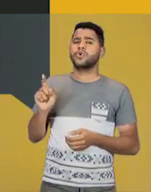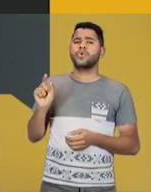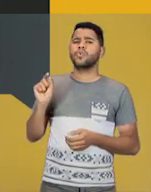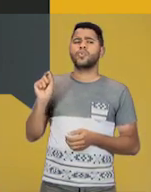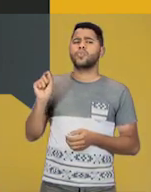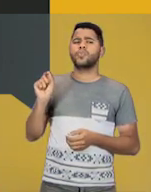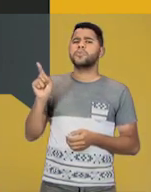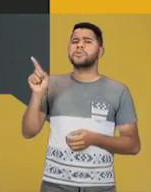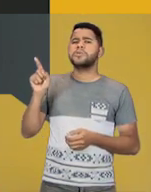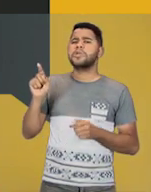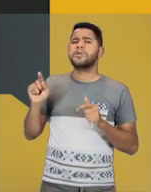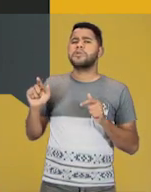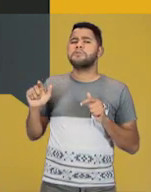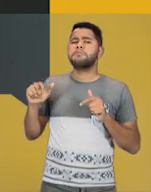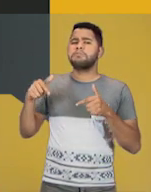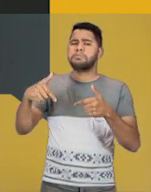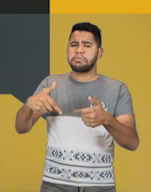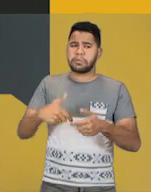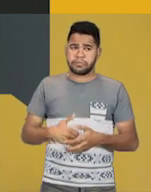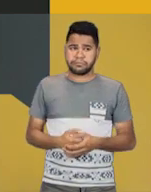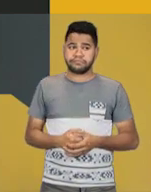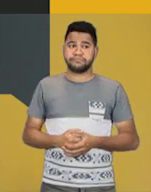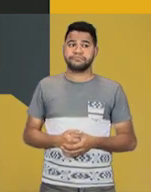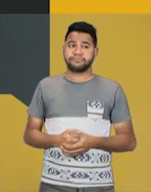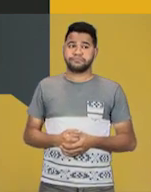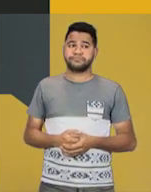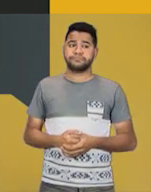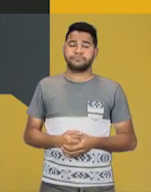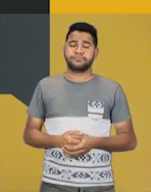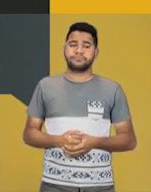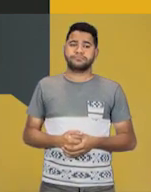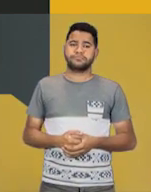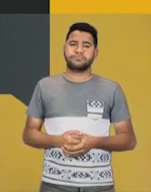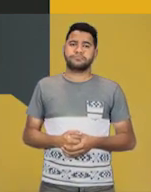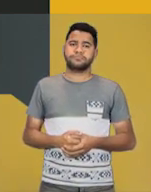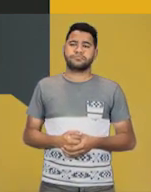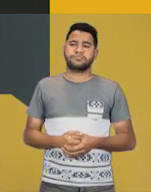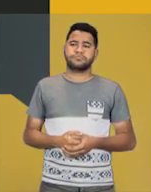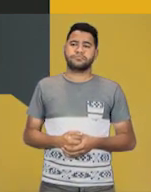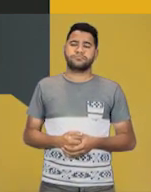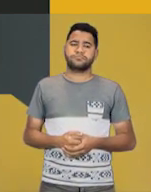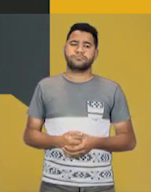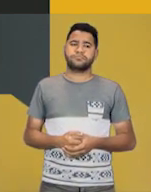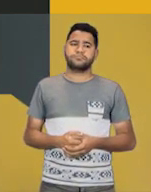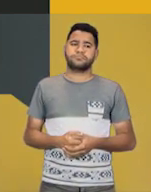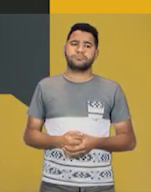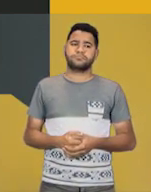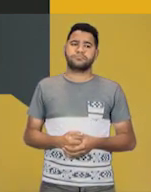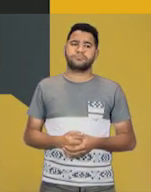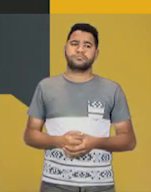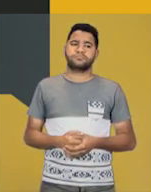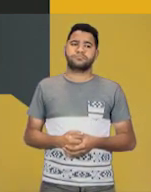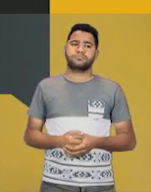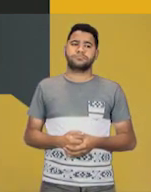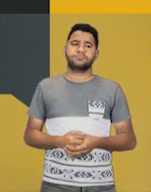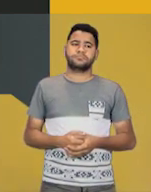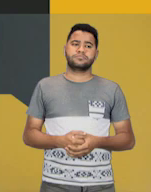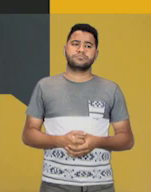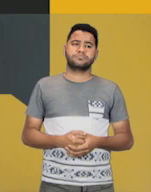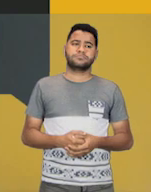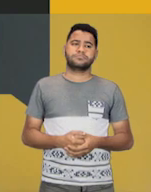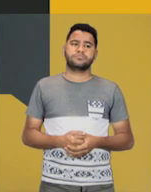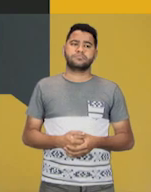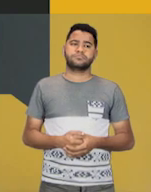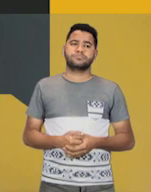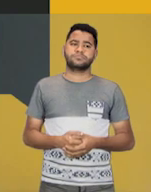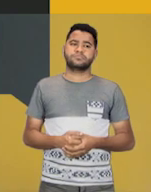quê? O que ela fez? She planted and supervised lots of buildings in Paraná, like bricks, electric power,